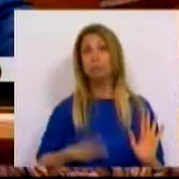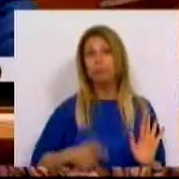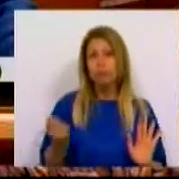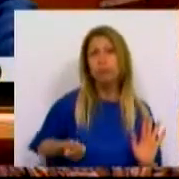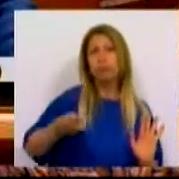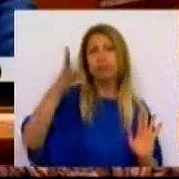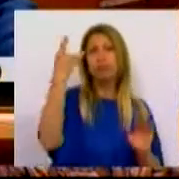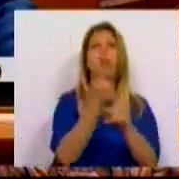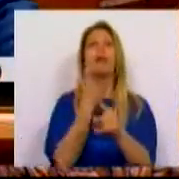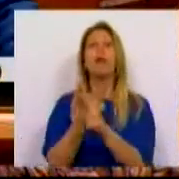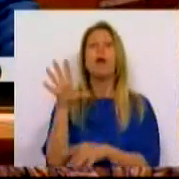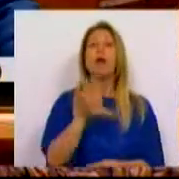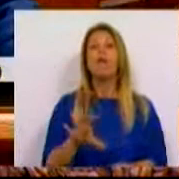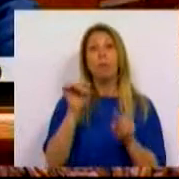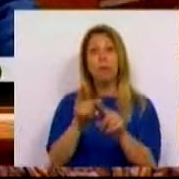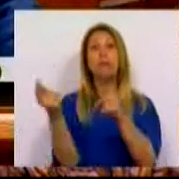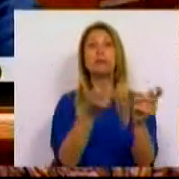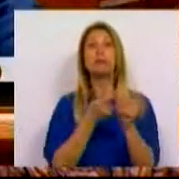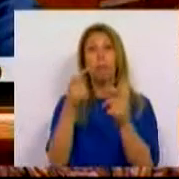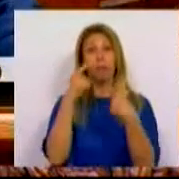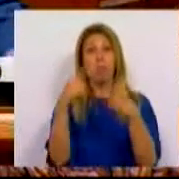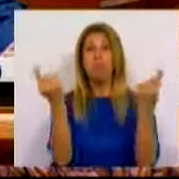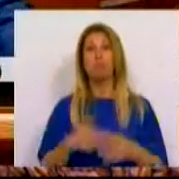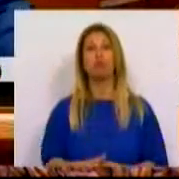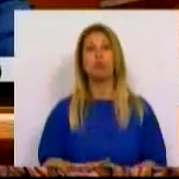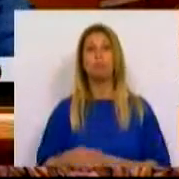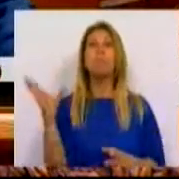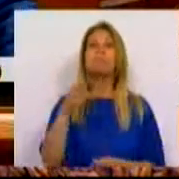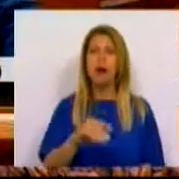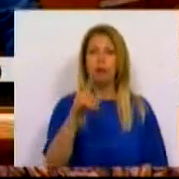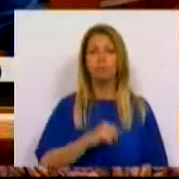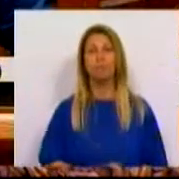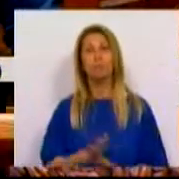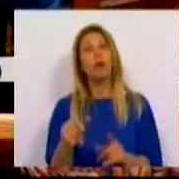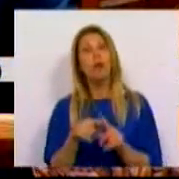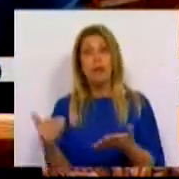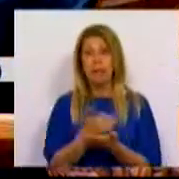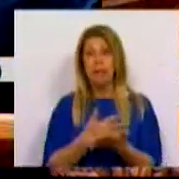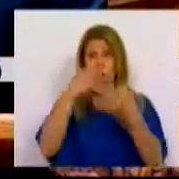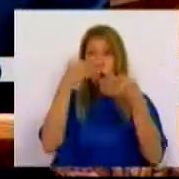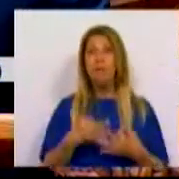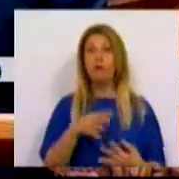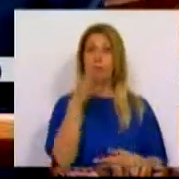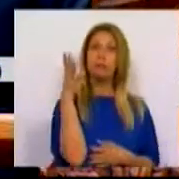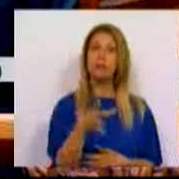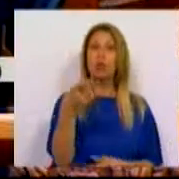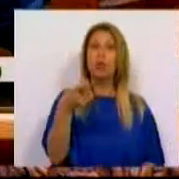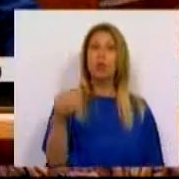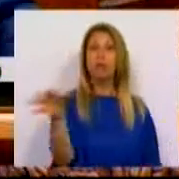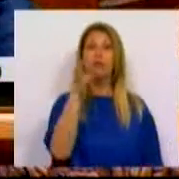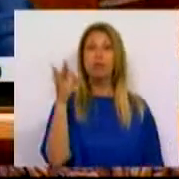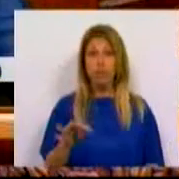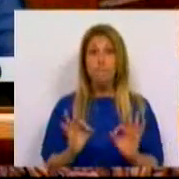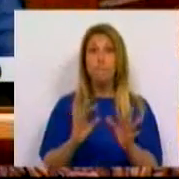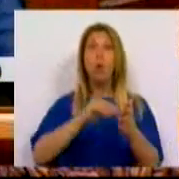múltiplas e diversas formas que este debate tem revelado. Mais do que isso, segundo dados oficiais, 90% da própria